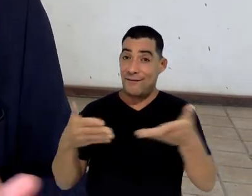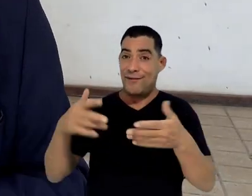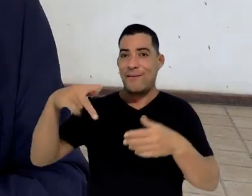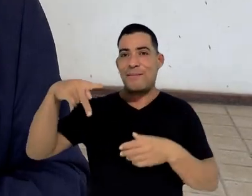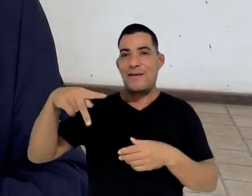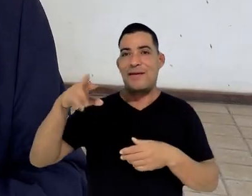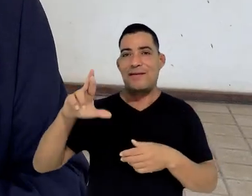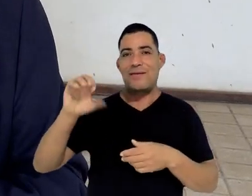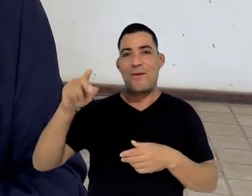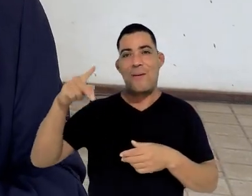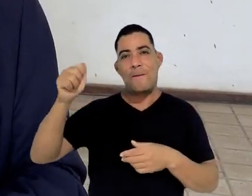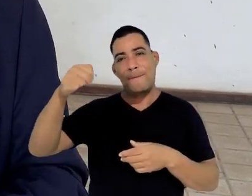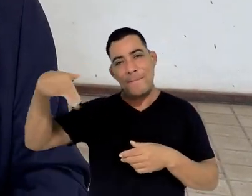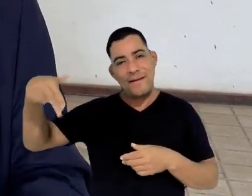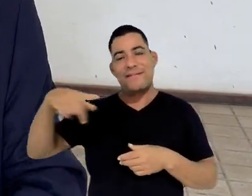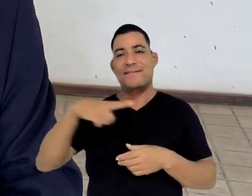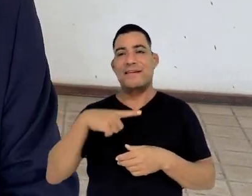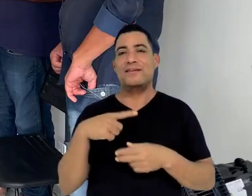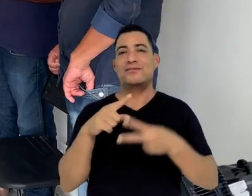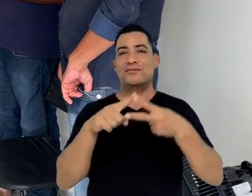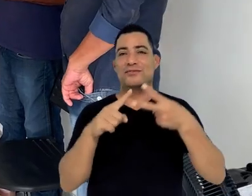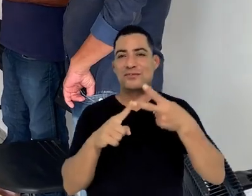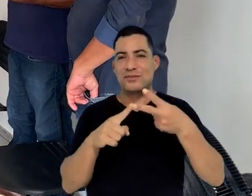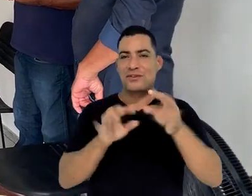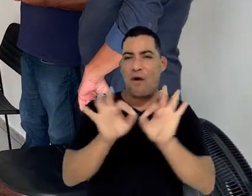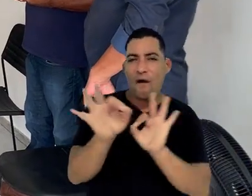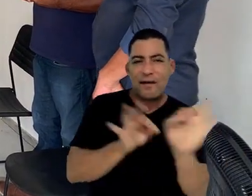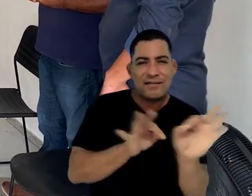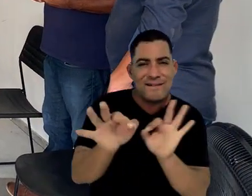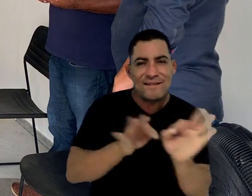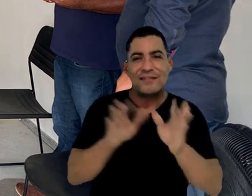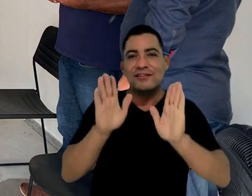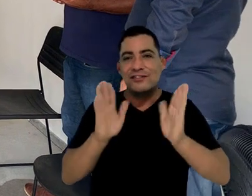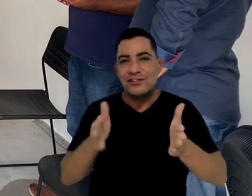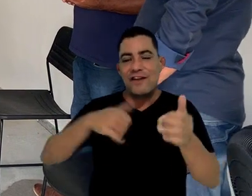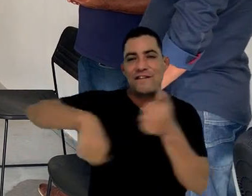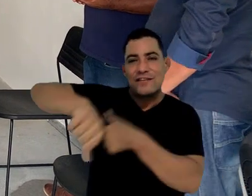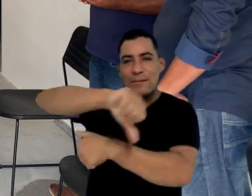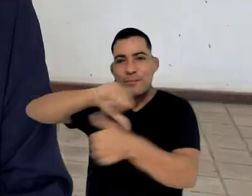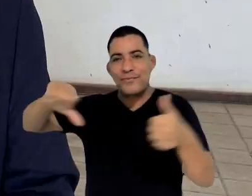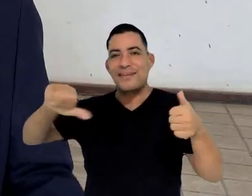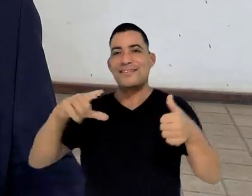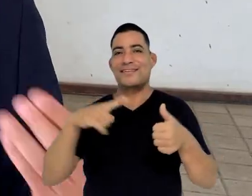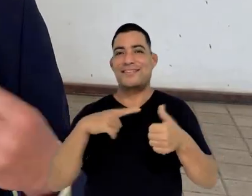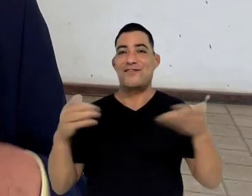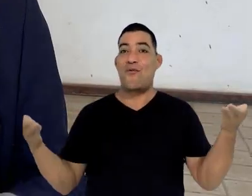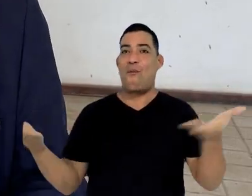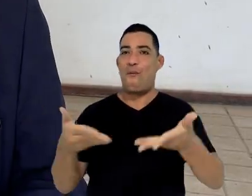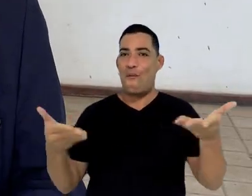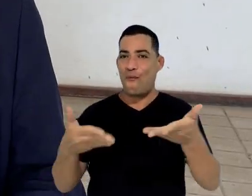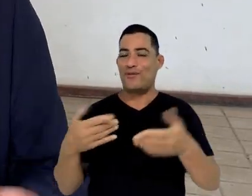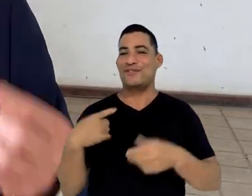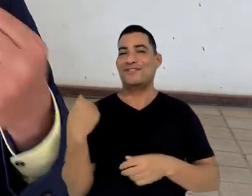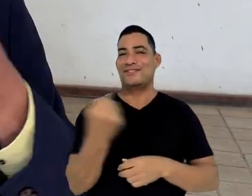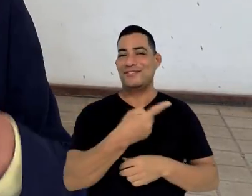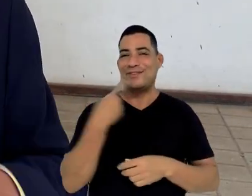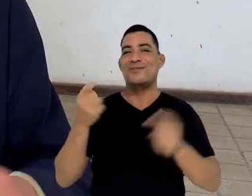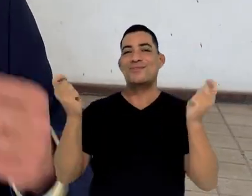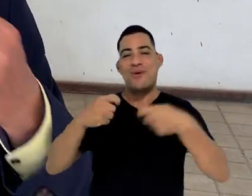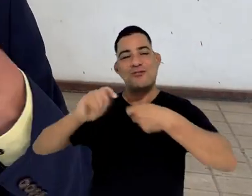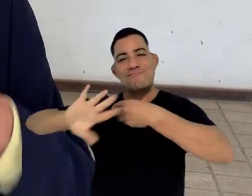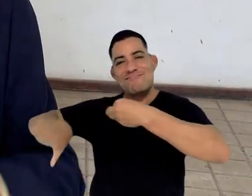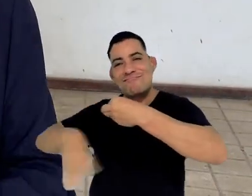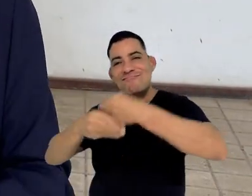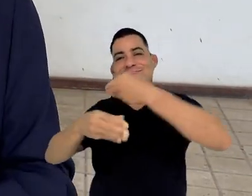para a PROPAN. Eu diria que esses dois atos é que nos permite chegar a esse momento para